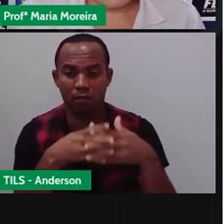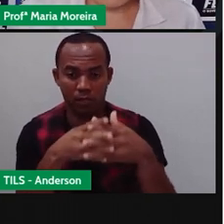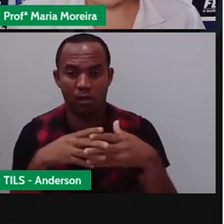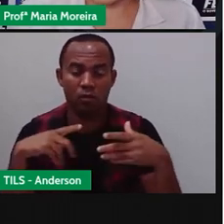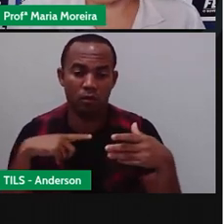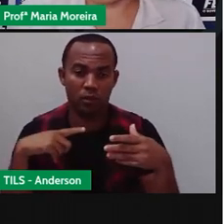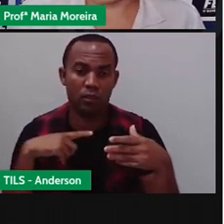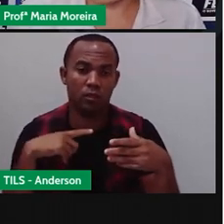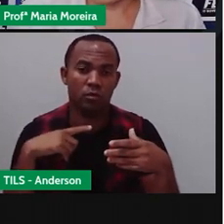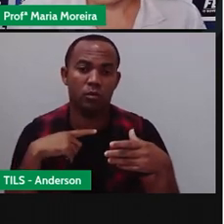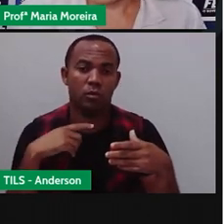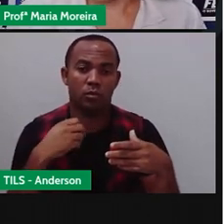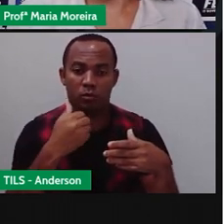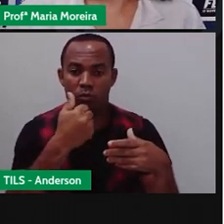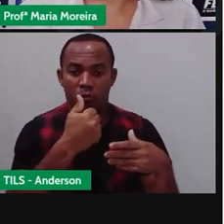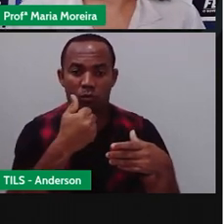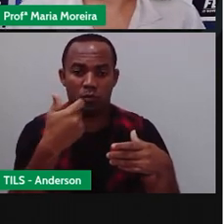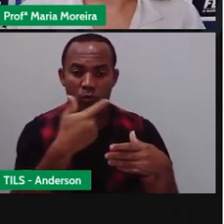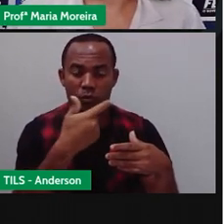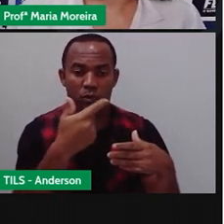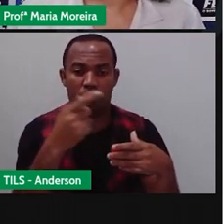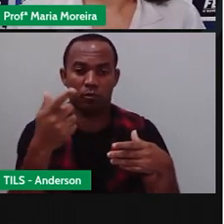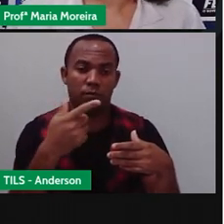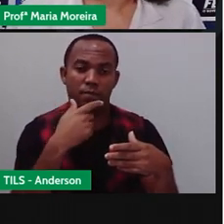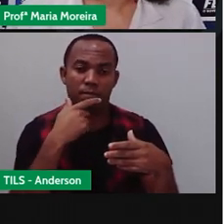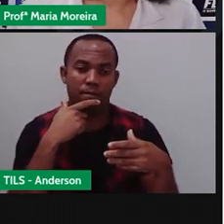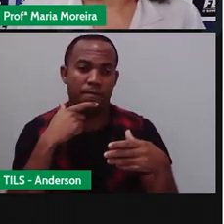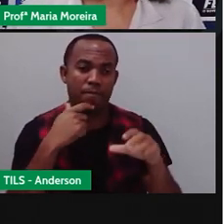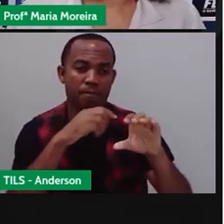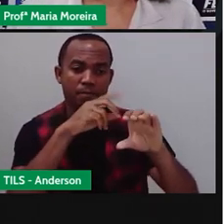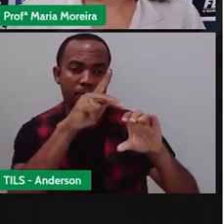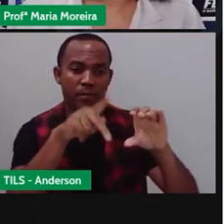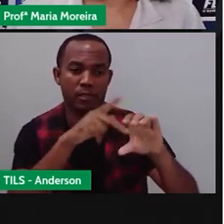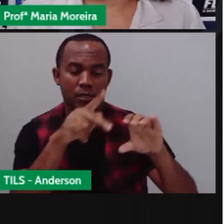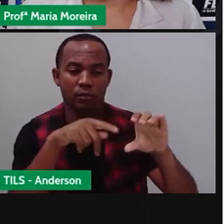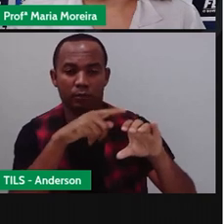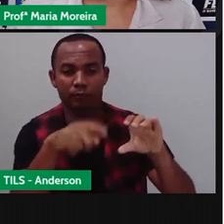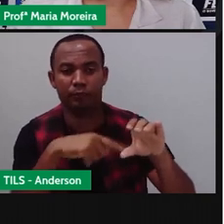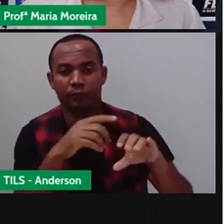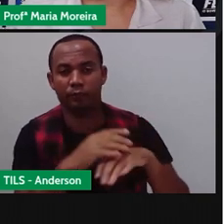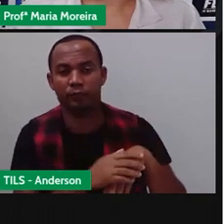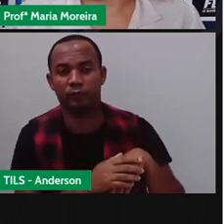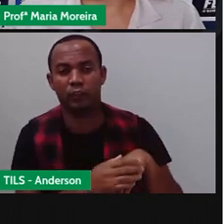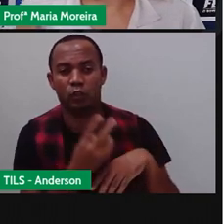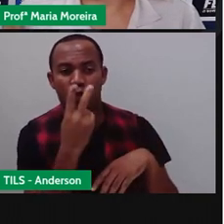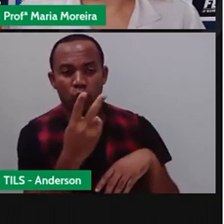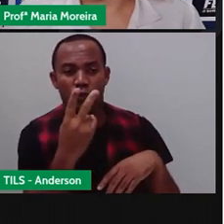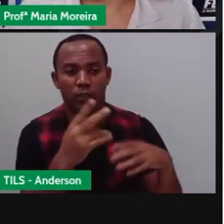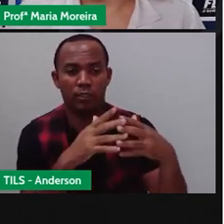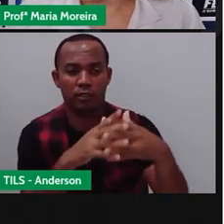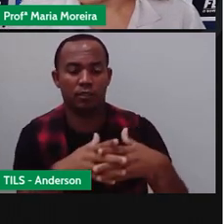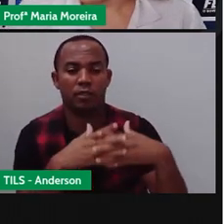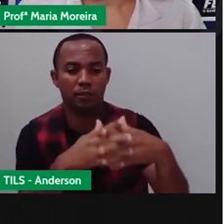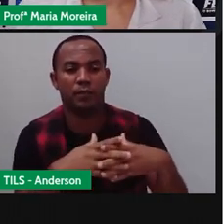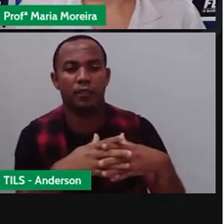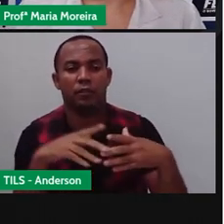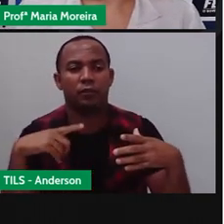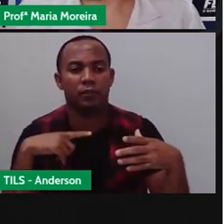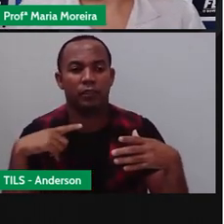pneus. Olha que conta. Duas escâneas terão quantos pneus? Seria duas vezes?